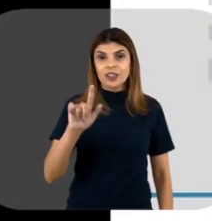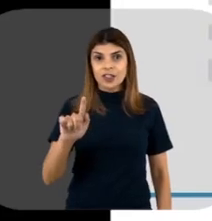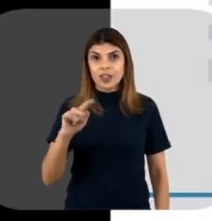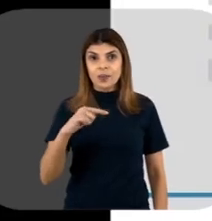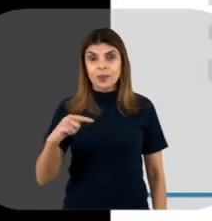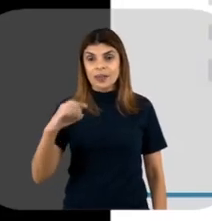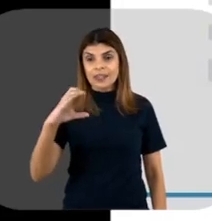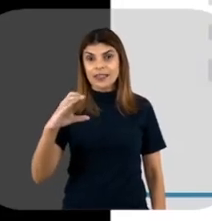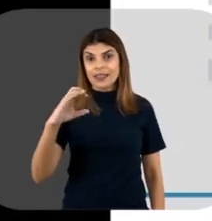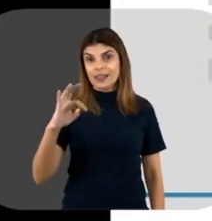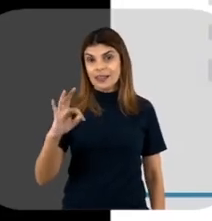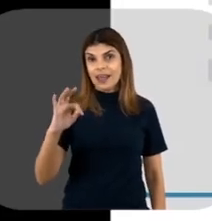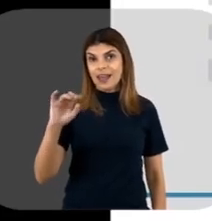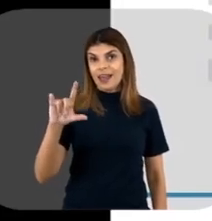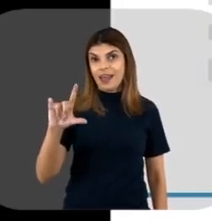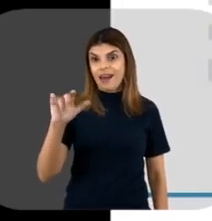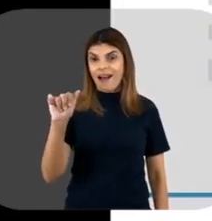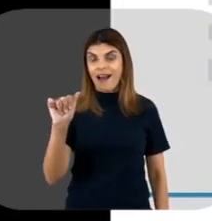-4.